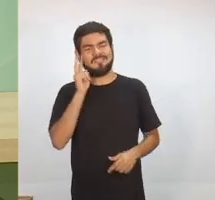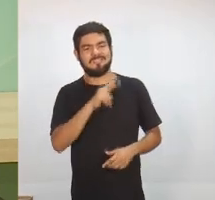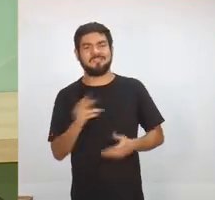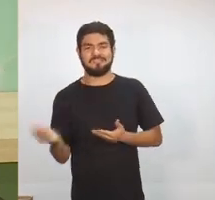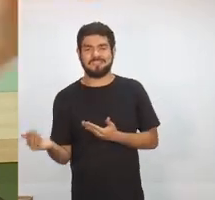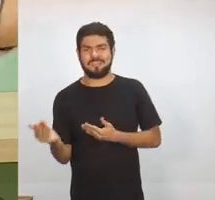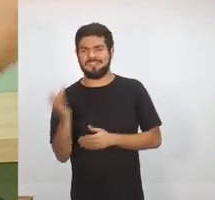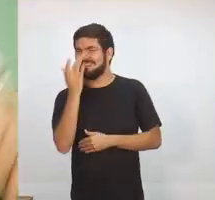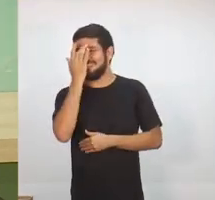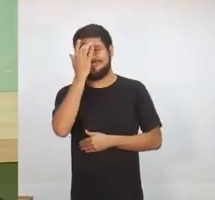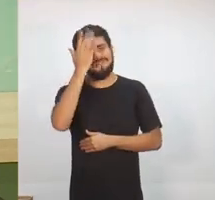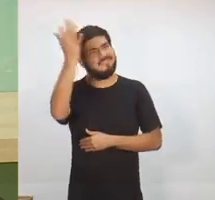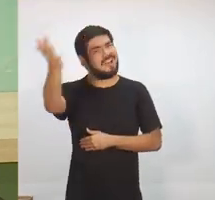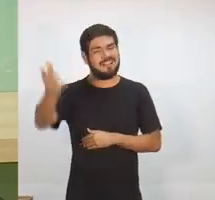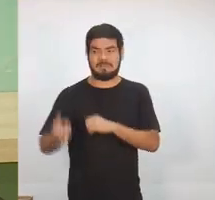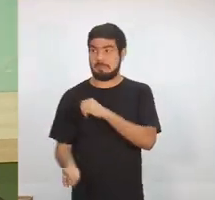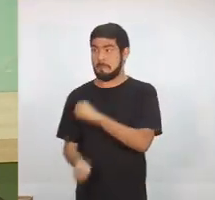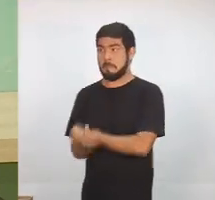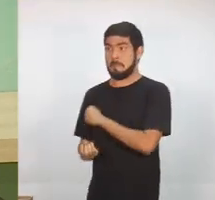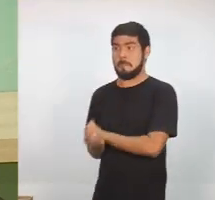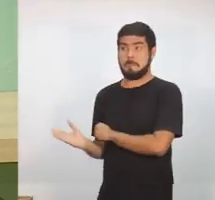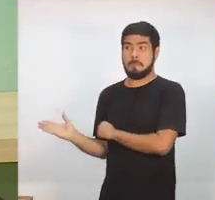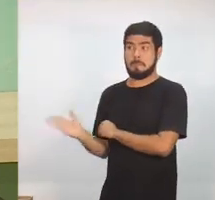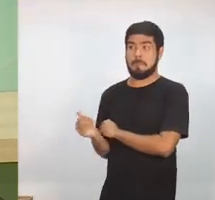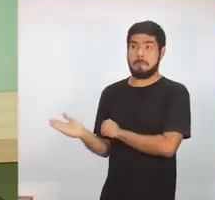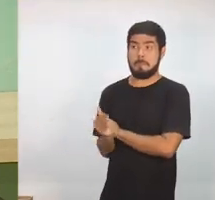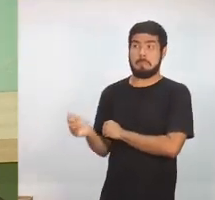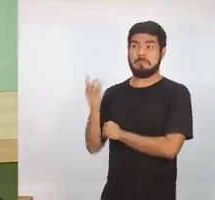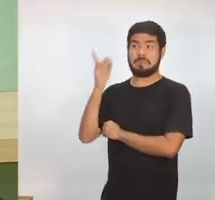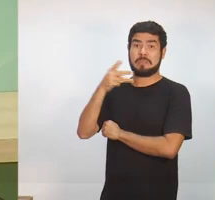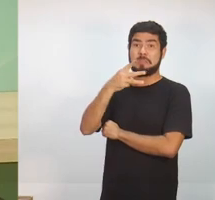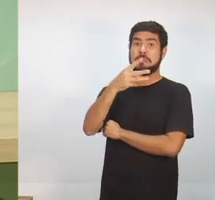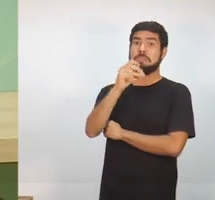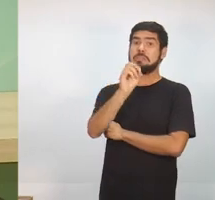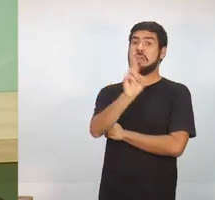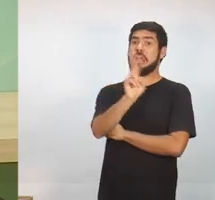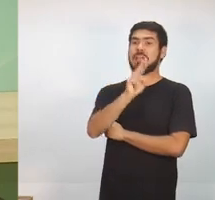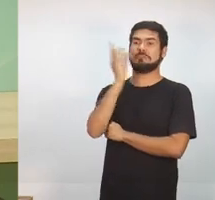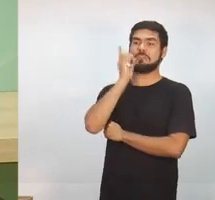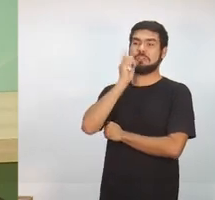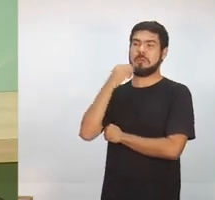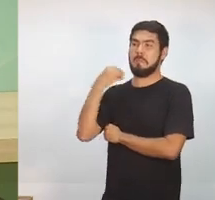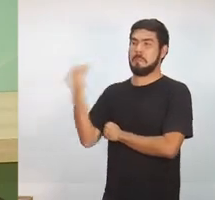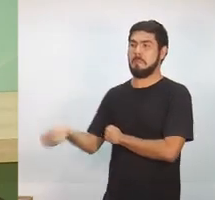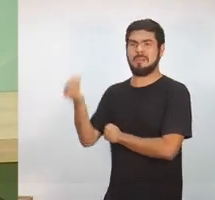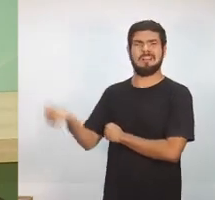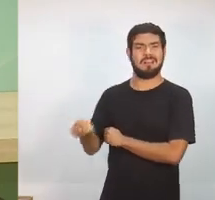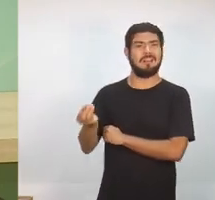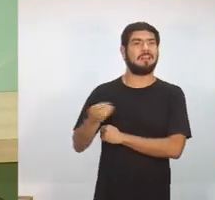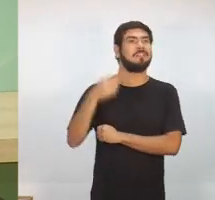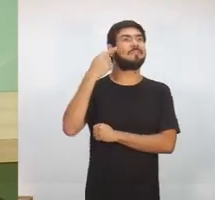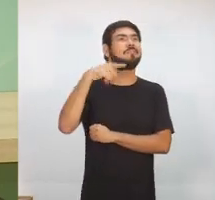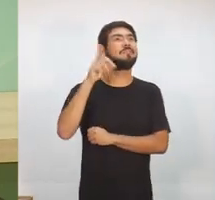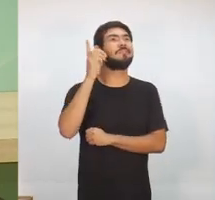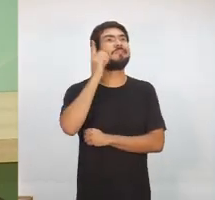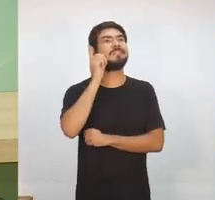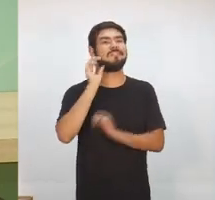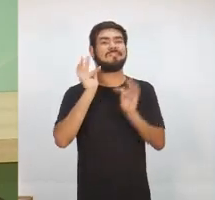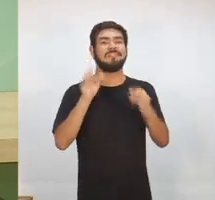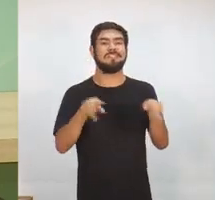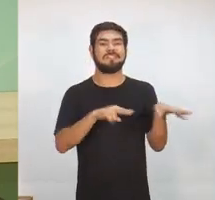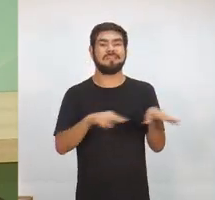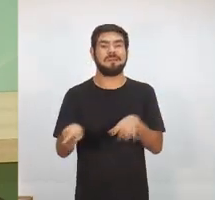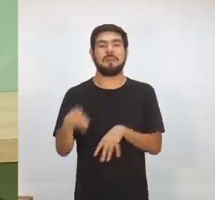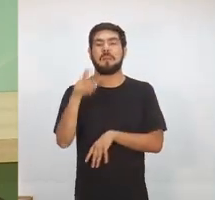facilidade por um traficante para receber 30 reais por dia. No final de semana, o pai está desempregado, a mãe está desempregada,